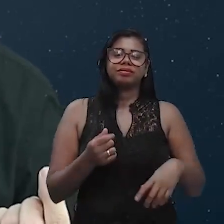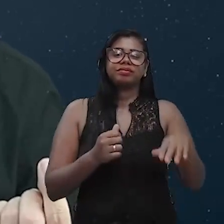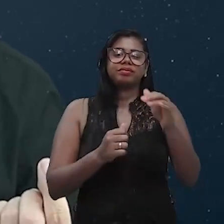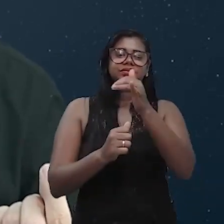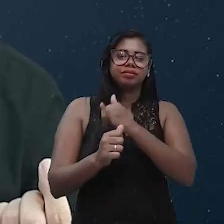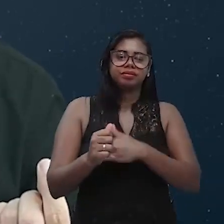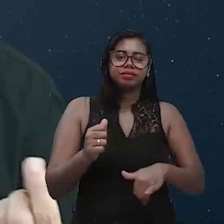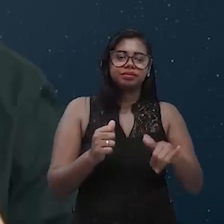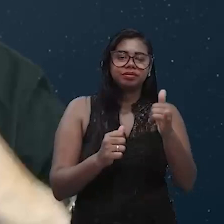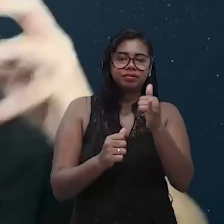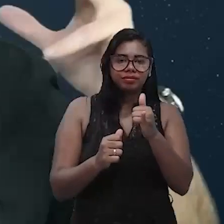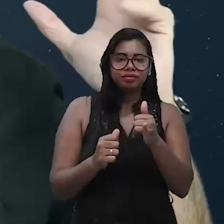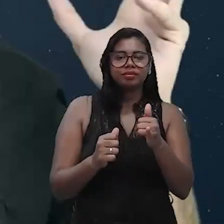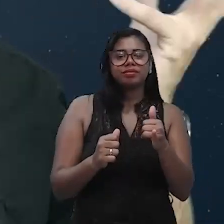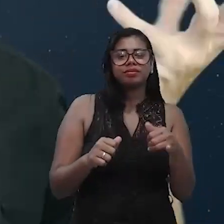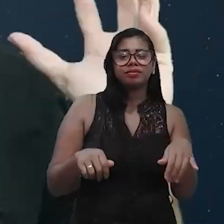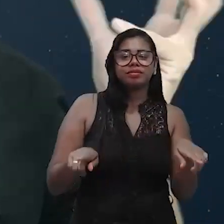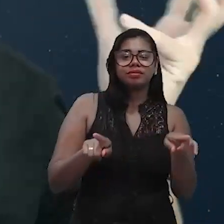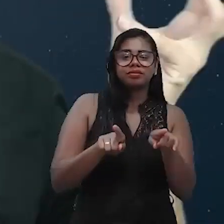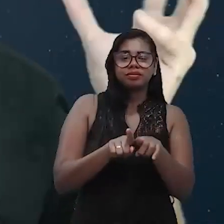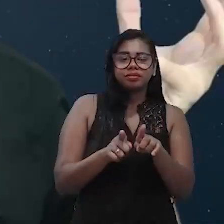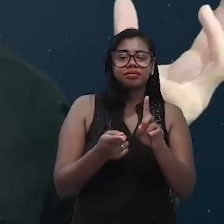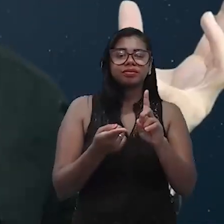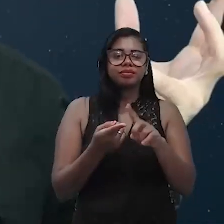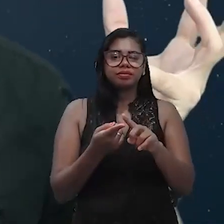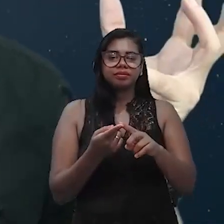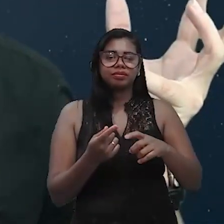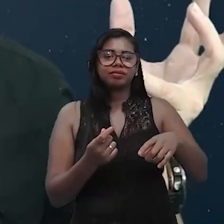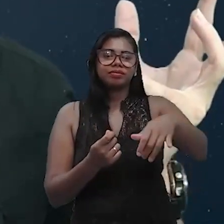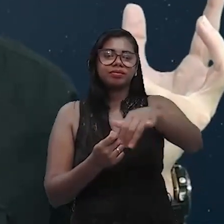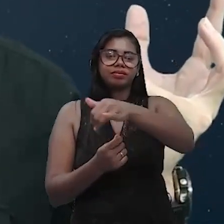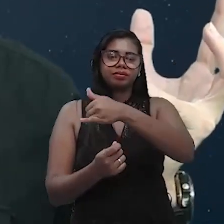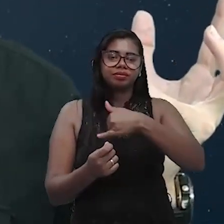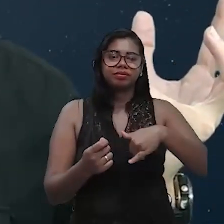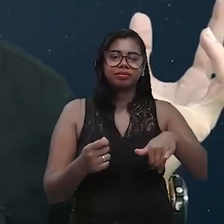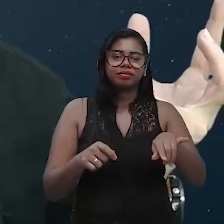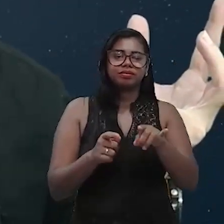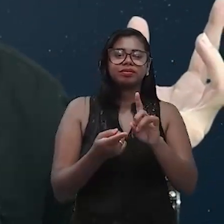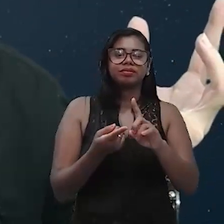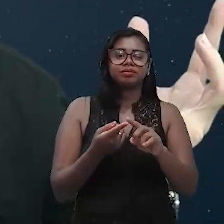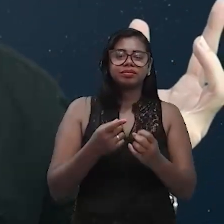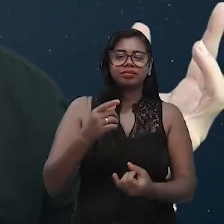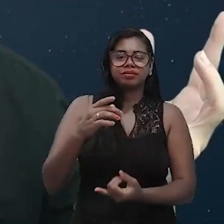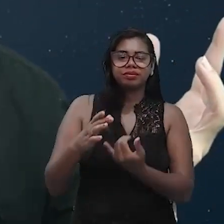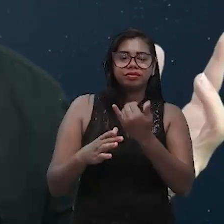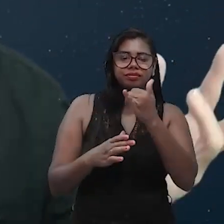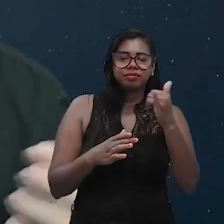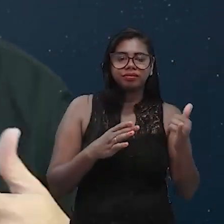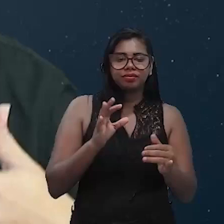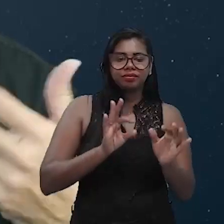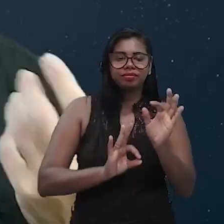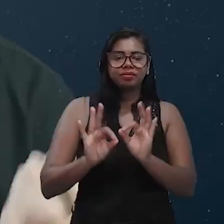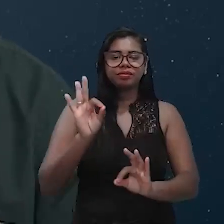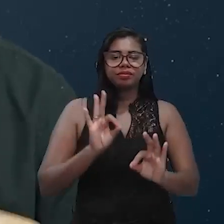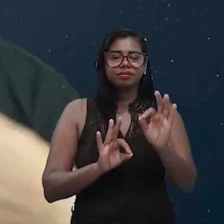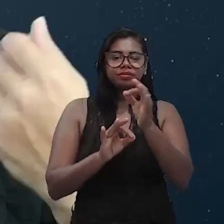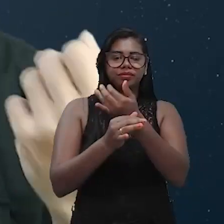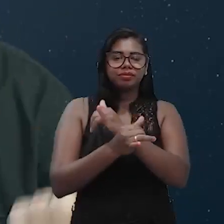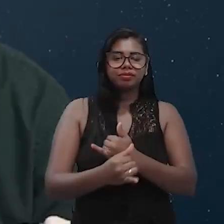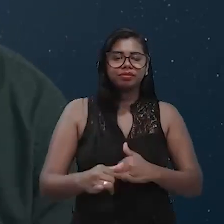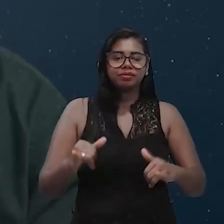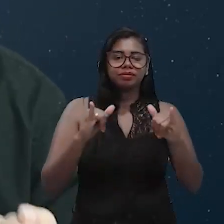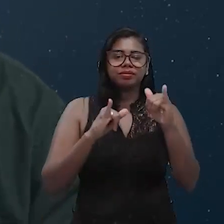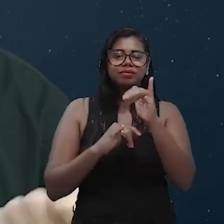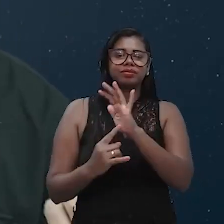onde eles estão, para onde eles devem ir. E esse fluxo agora organizado de elétrons, passaremos